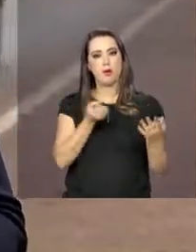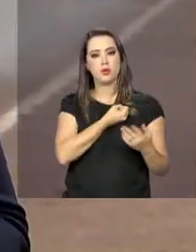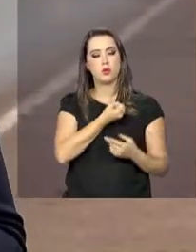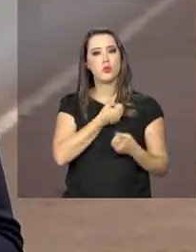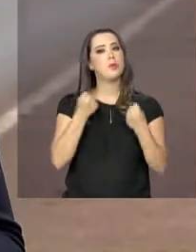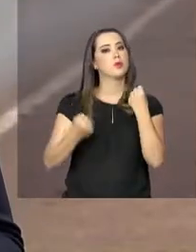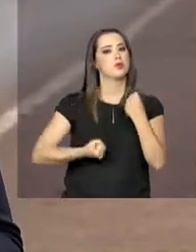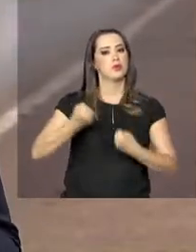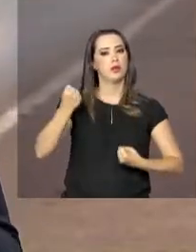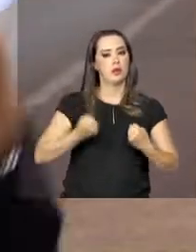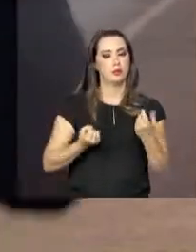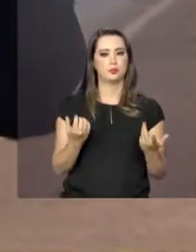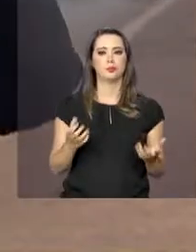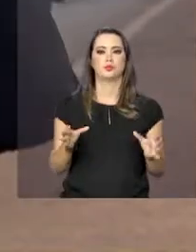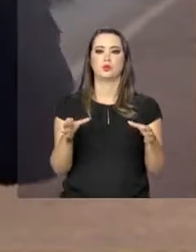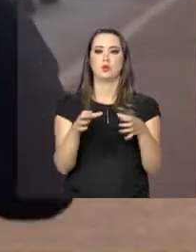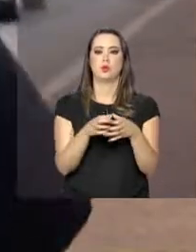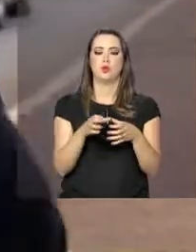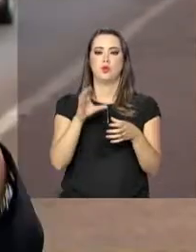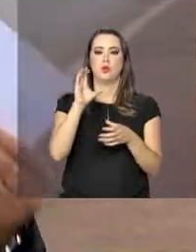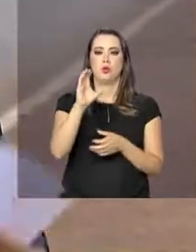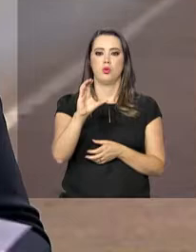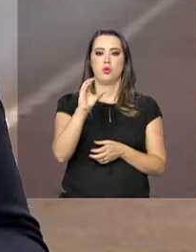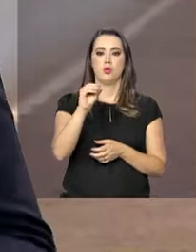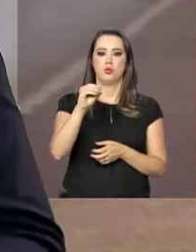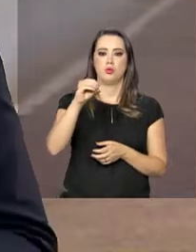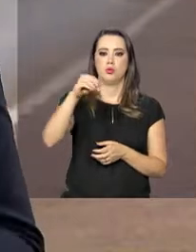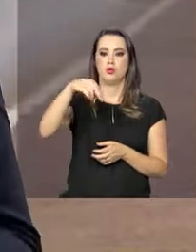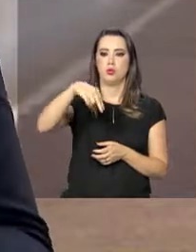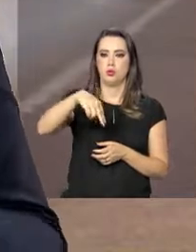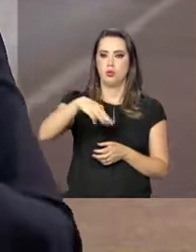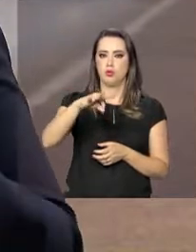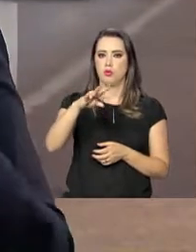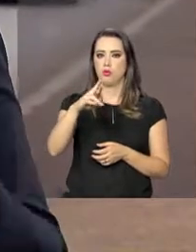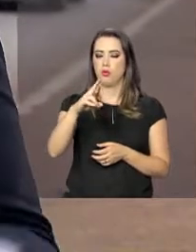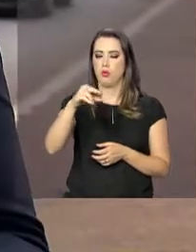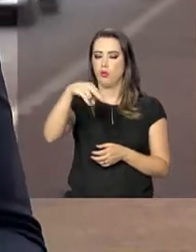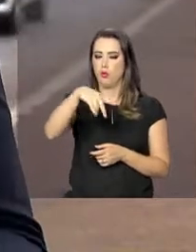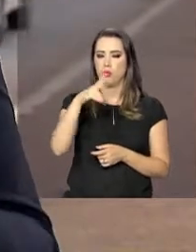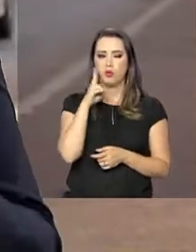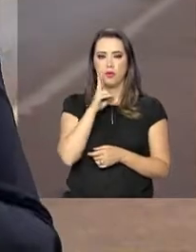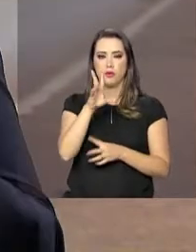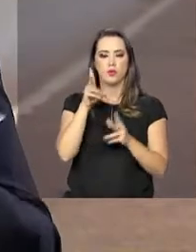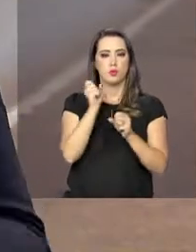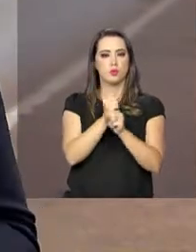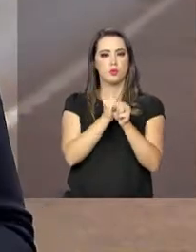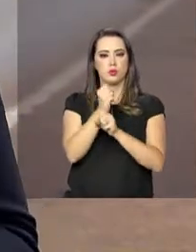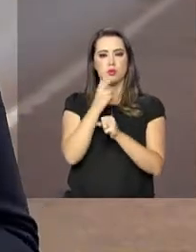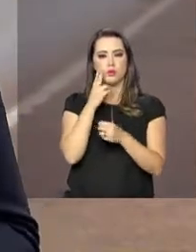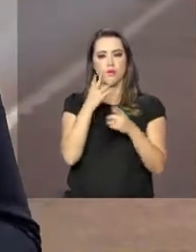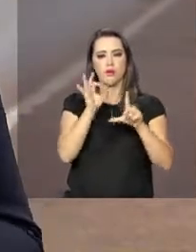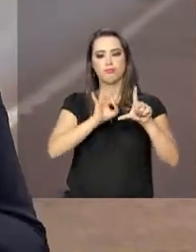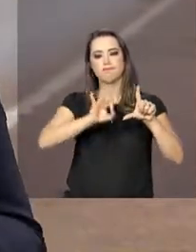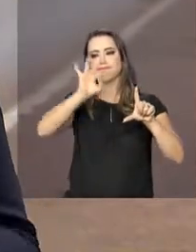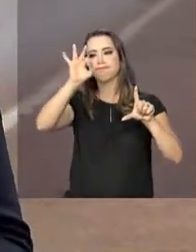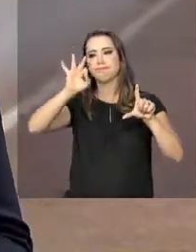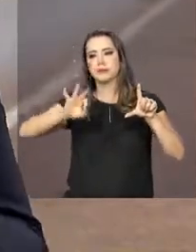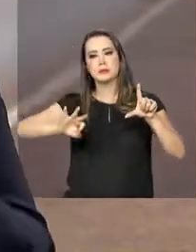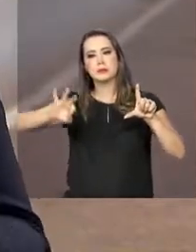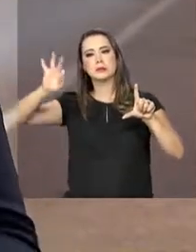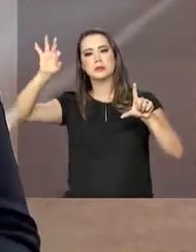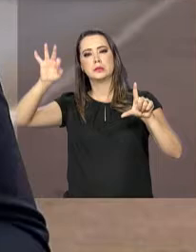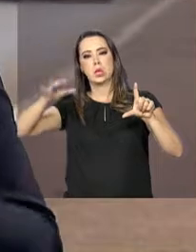o Conselho Nacional de Trânsito, o CONTRAN, todos os anos ele vai revisar e vai olhar as estatísticas para ver se essas metas estão sendo